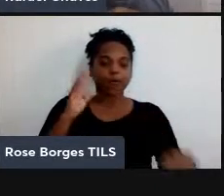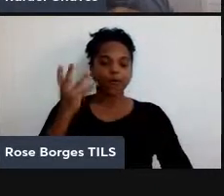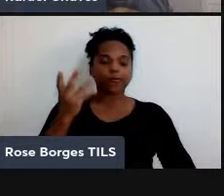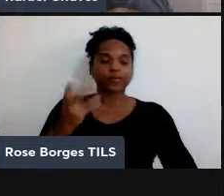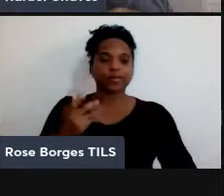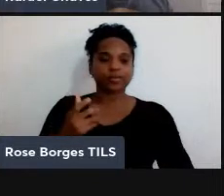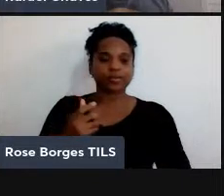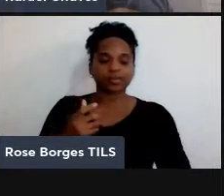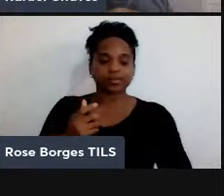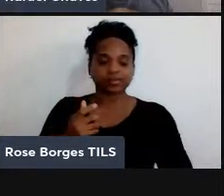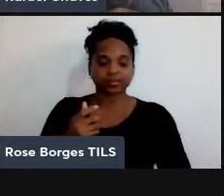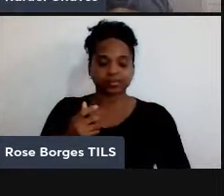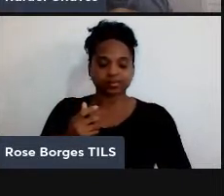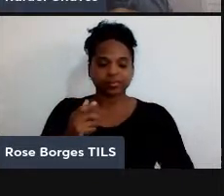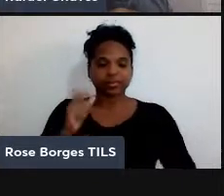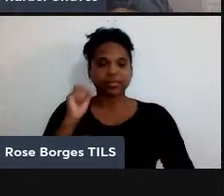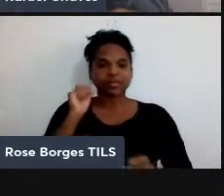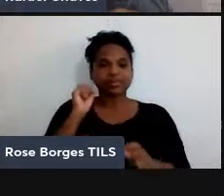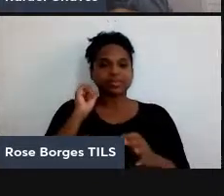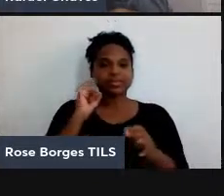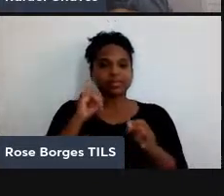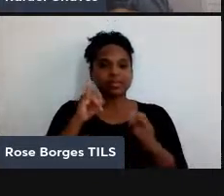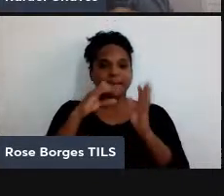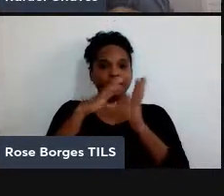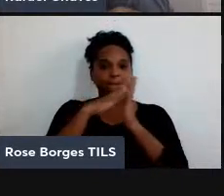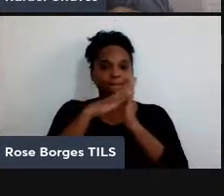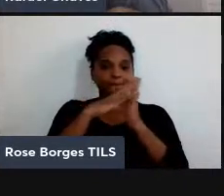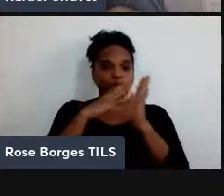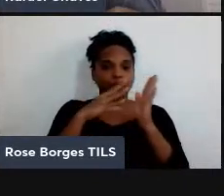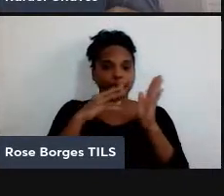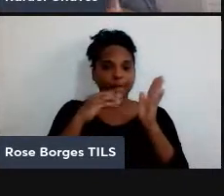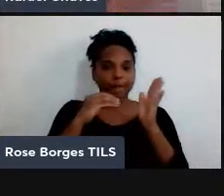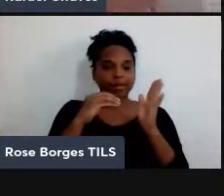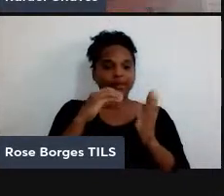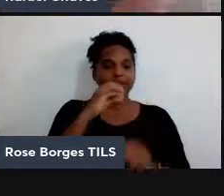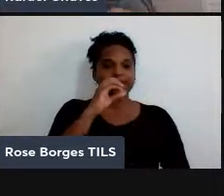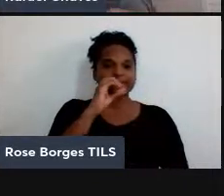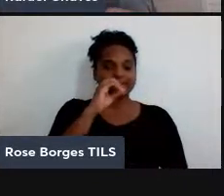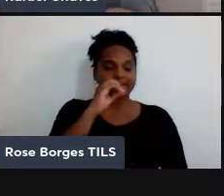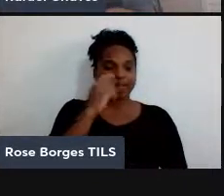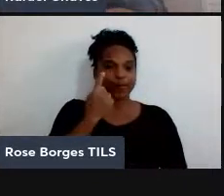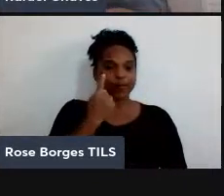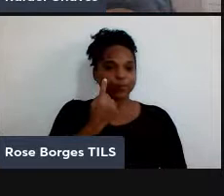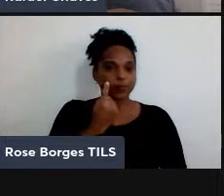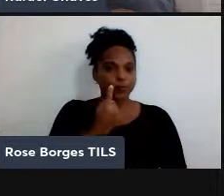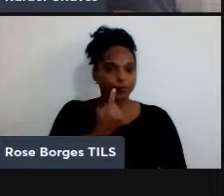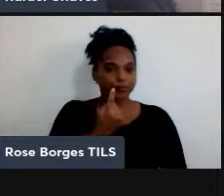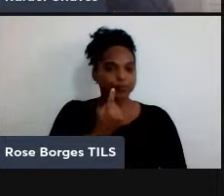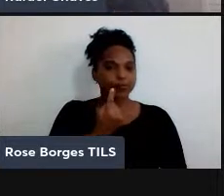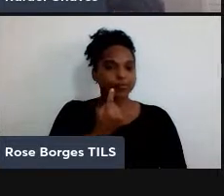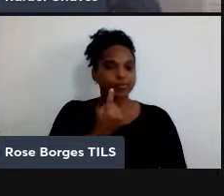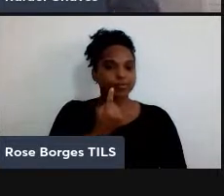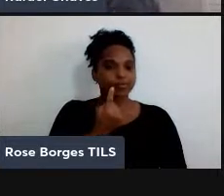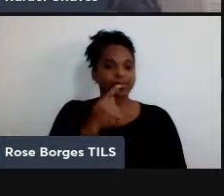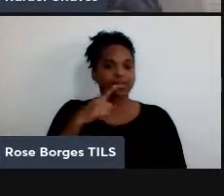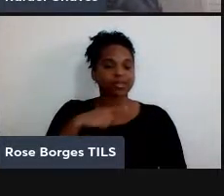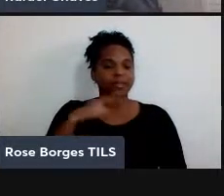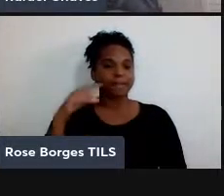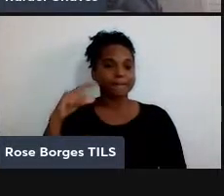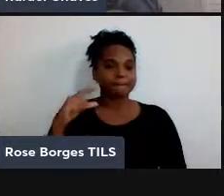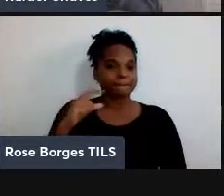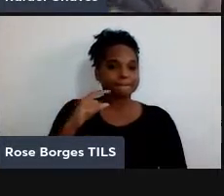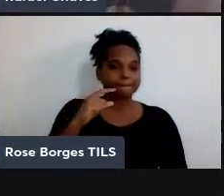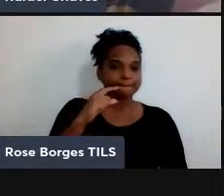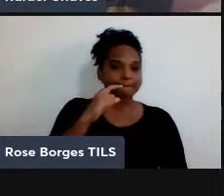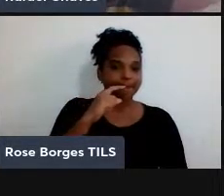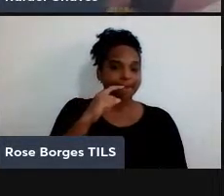essa mesma máquina de cópia, que copia o estado zero e o estado um, e colocar aqui, na entrada dessa minha máquina, uma superposição dos